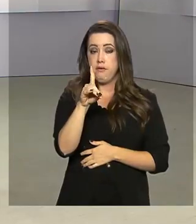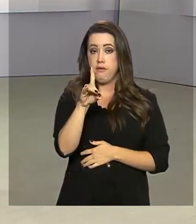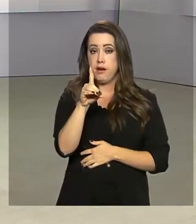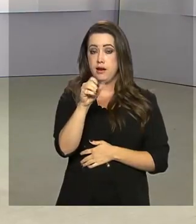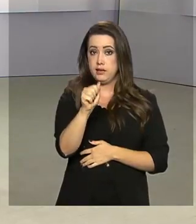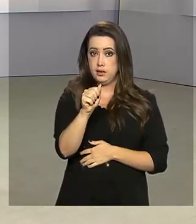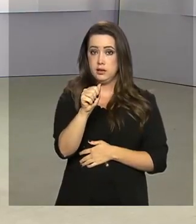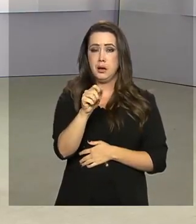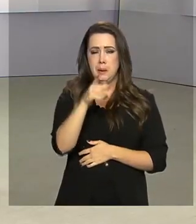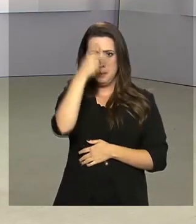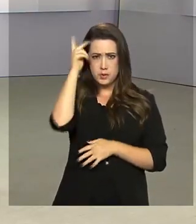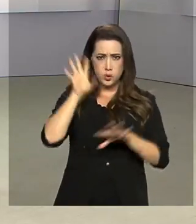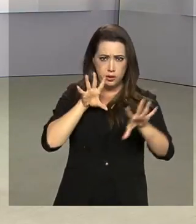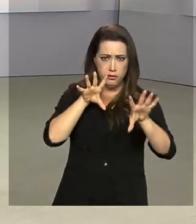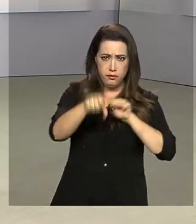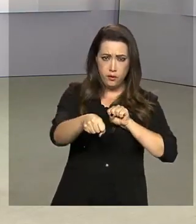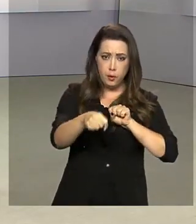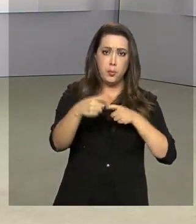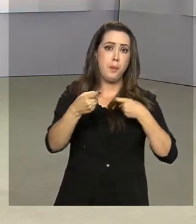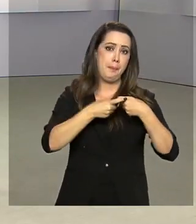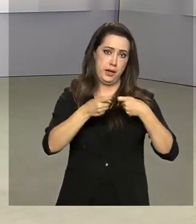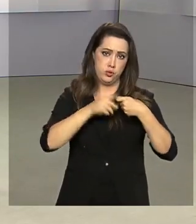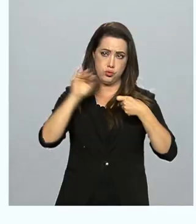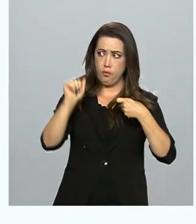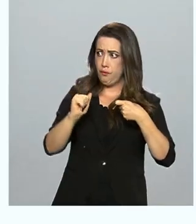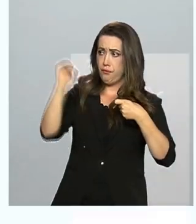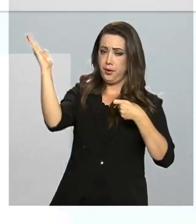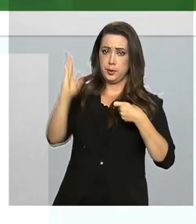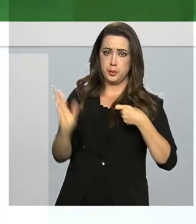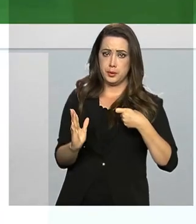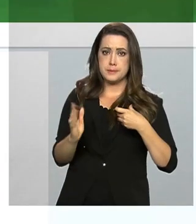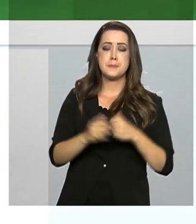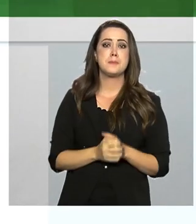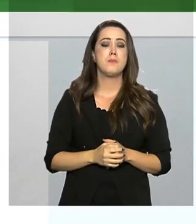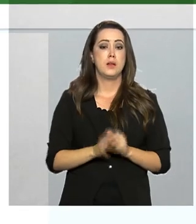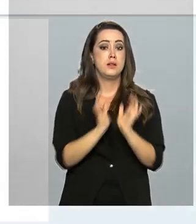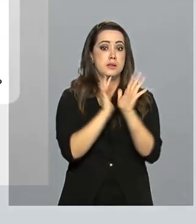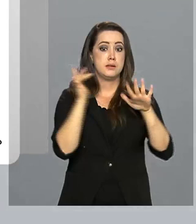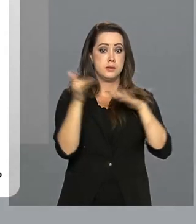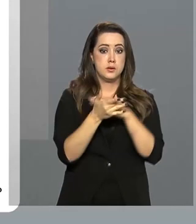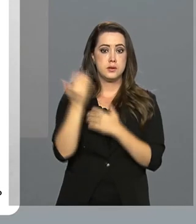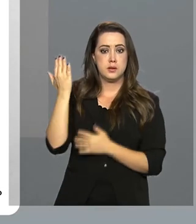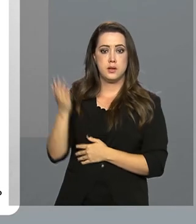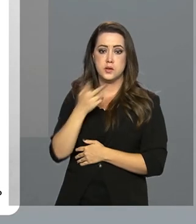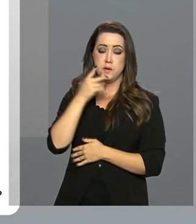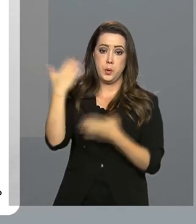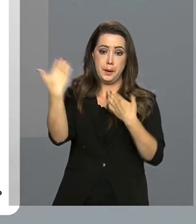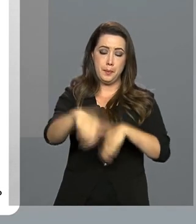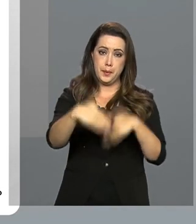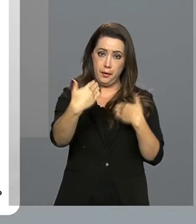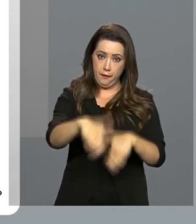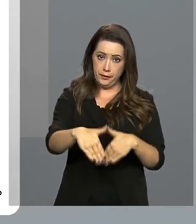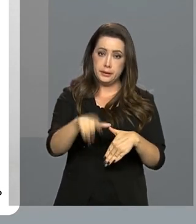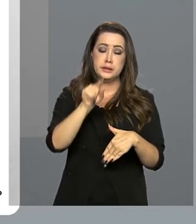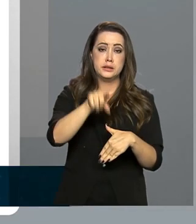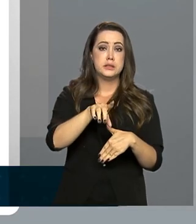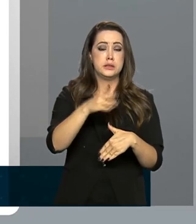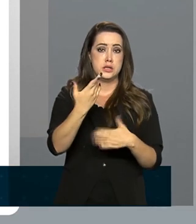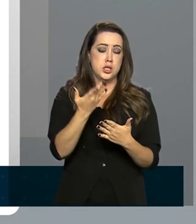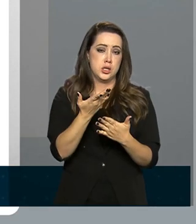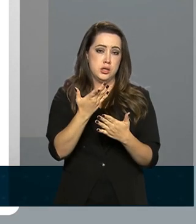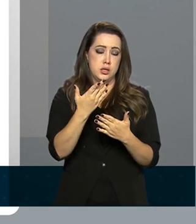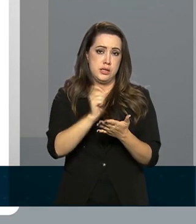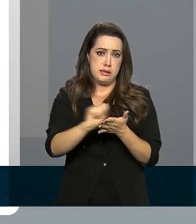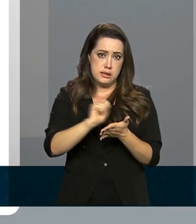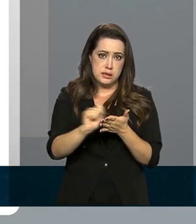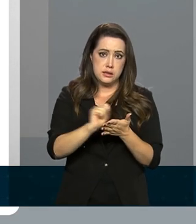formados em medicina em instituições estrangeiras. Nas redes sociais, Milton Ribeiro informou que a prova teórica será aplicada no dia